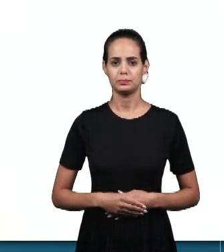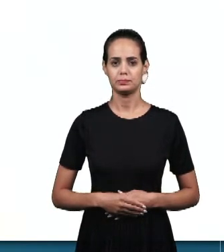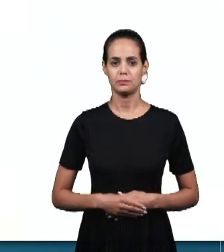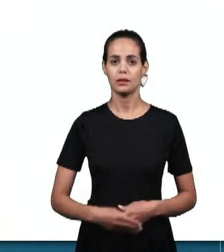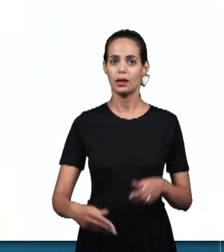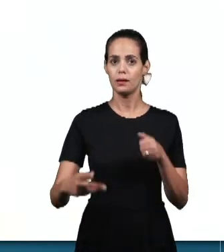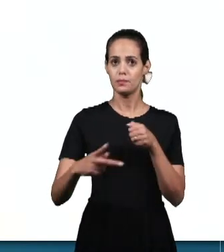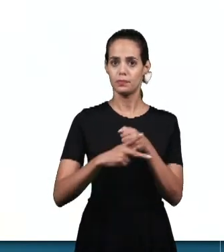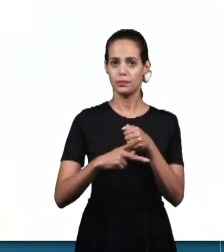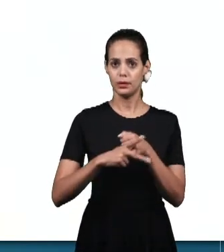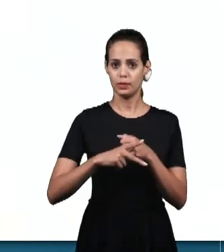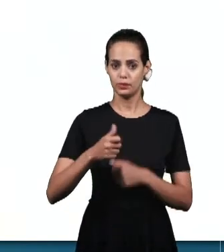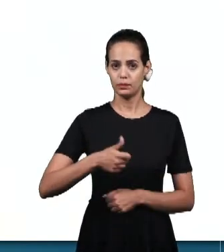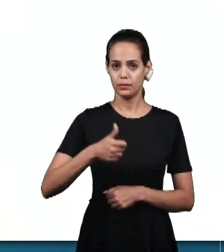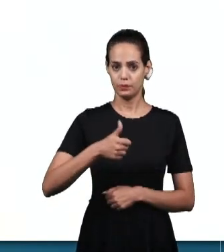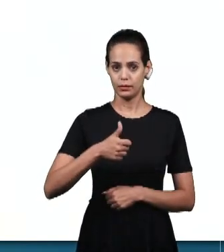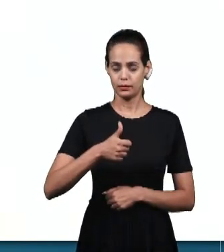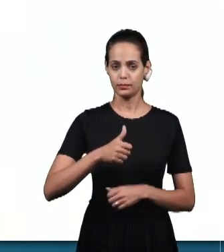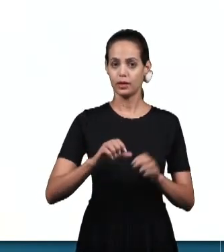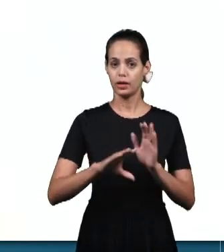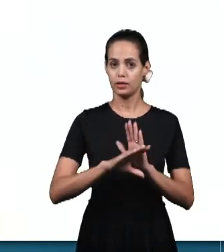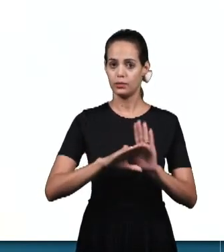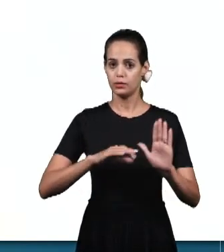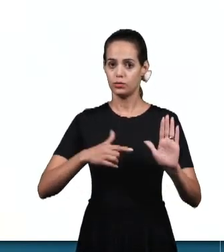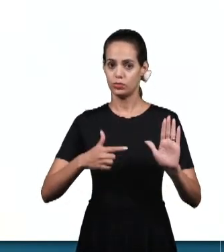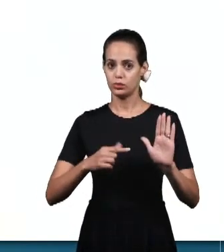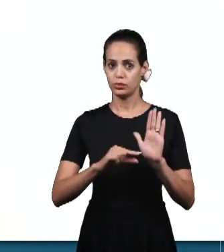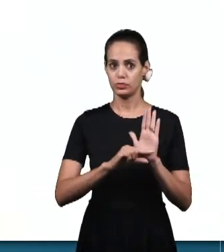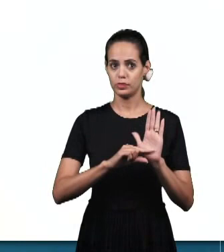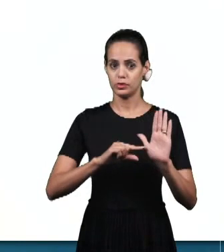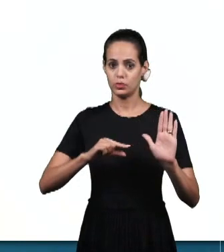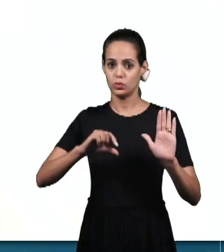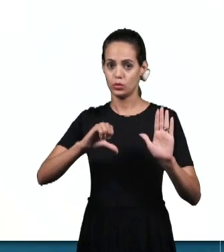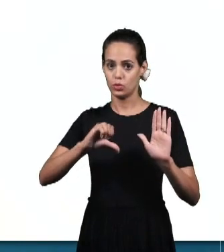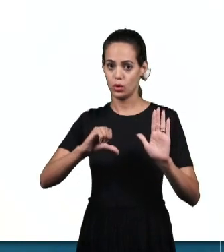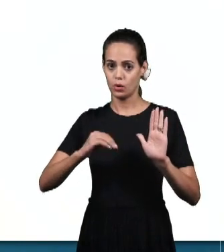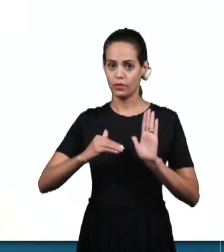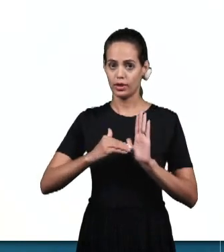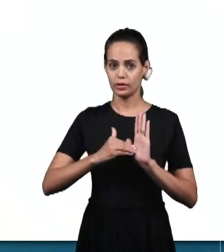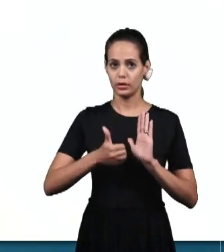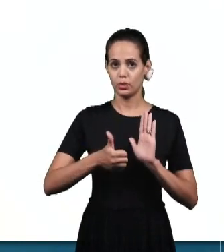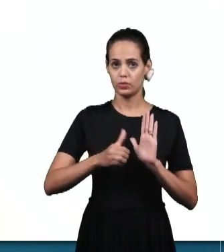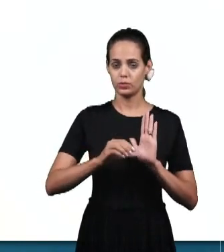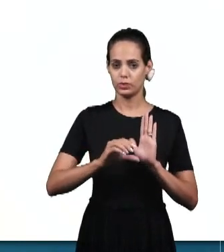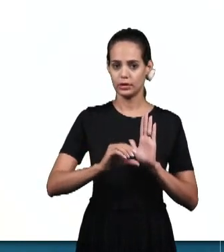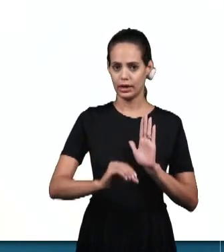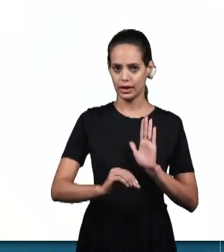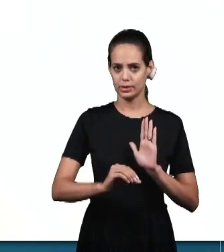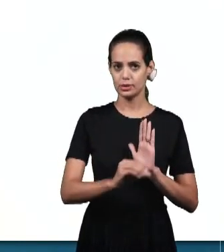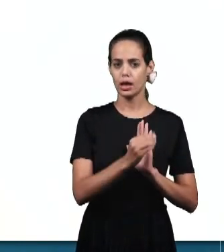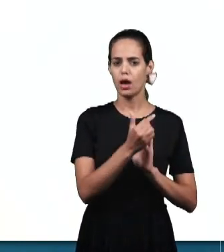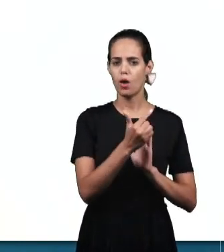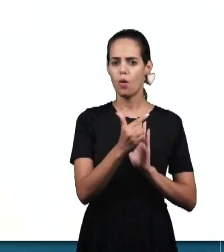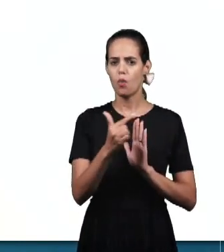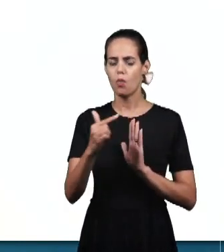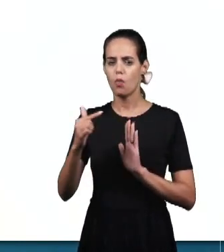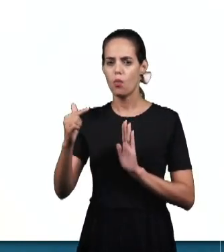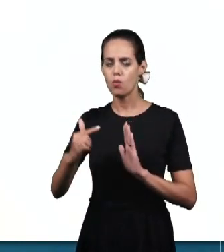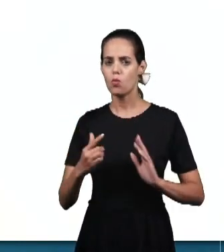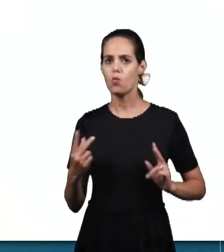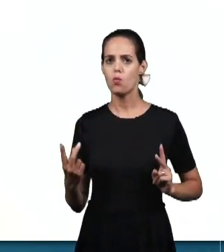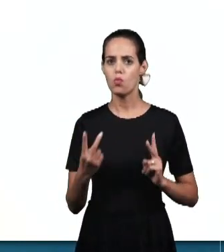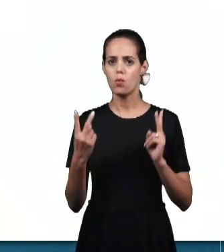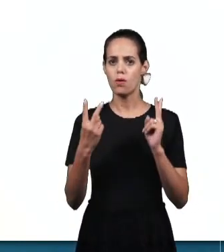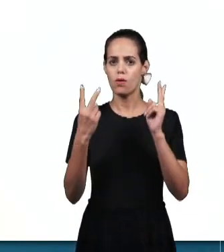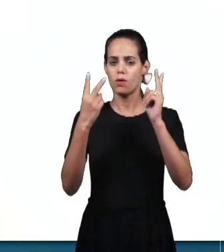No capítulo 2, verso 9 e 10 Outros valores que o senhor Jesus nos outorgou